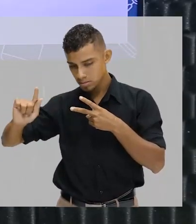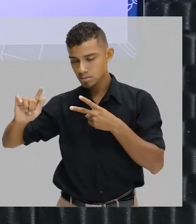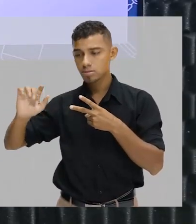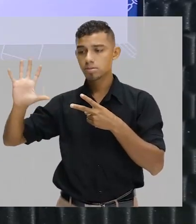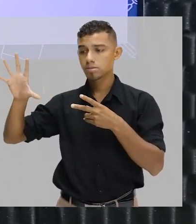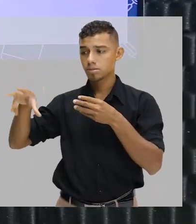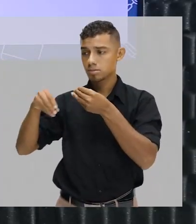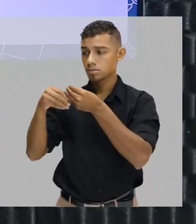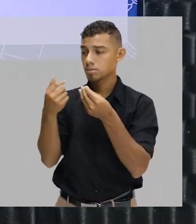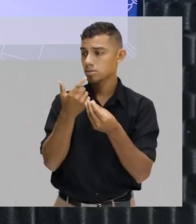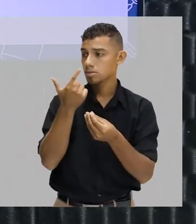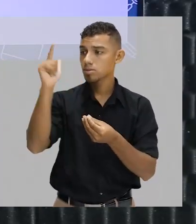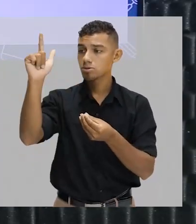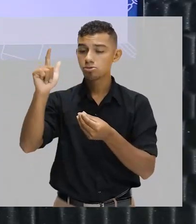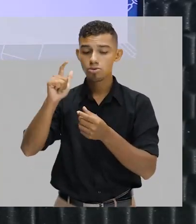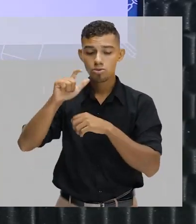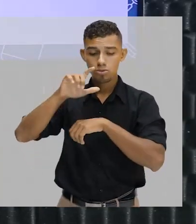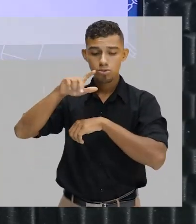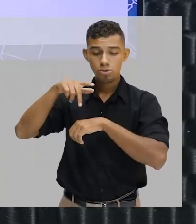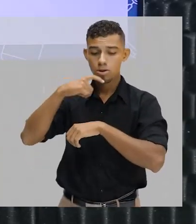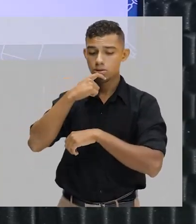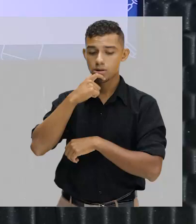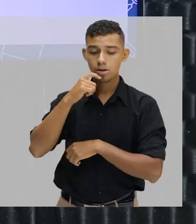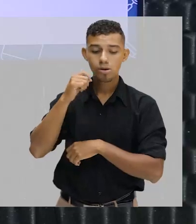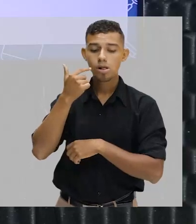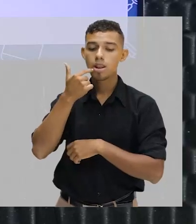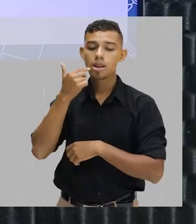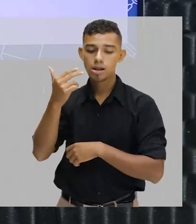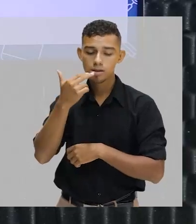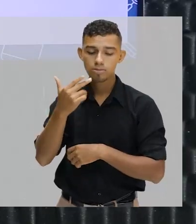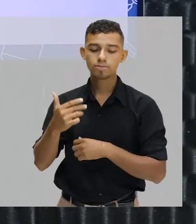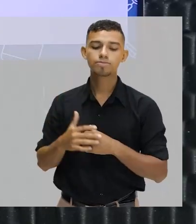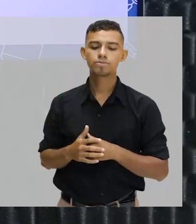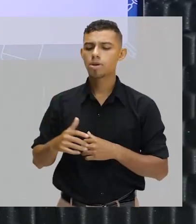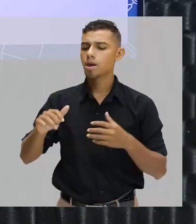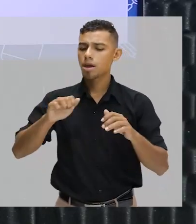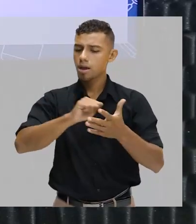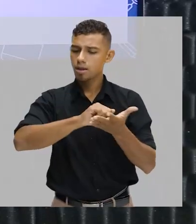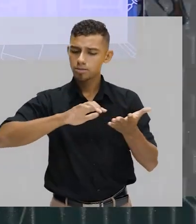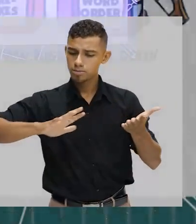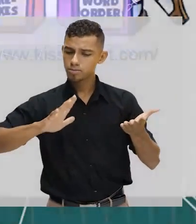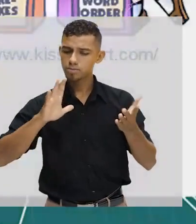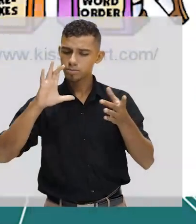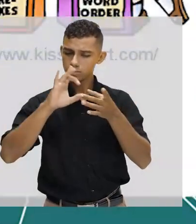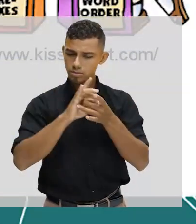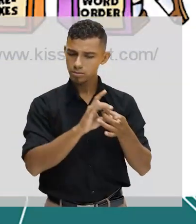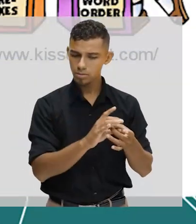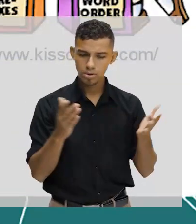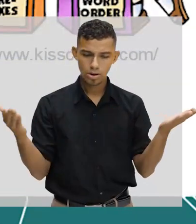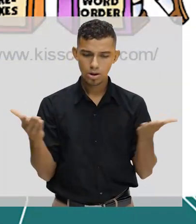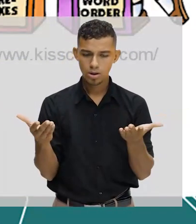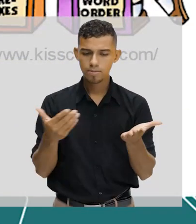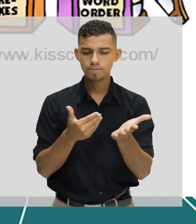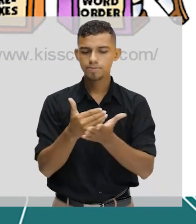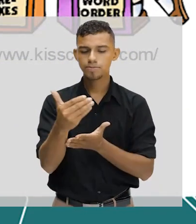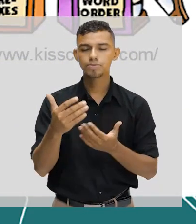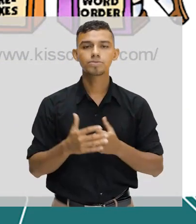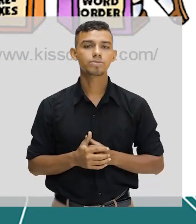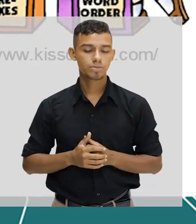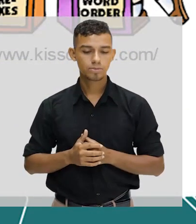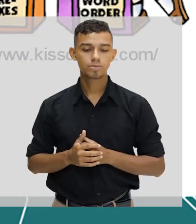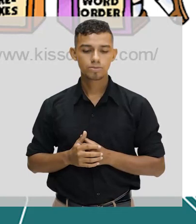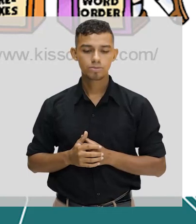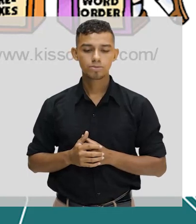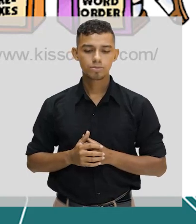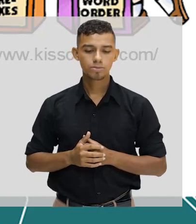vocês exercícios sobre esse contexto, tá bom? Então vamos lá. Começando com a nossa definição. Word formation